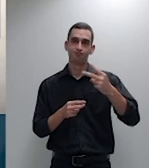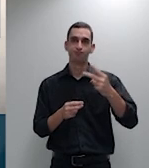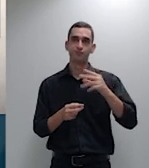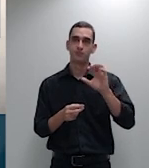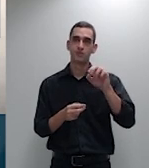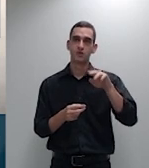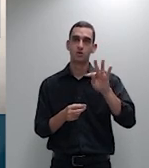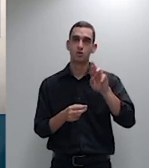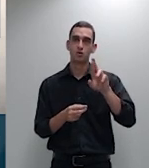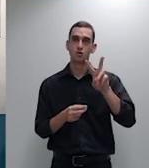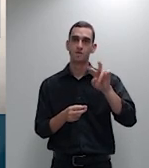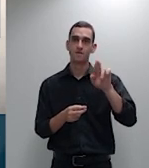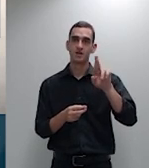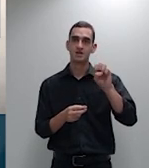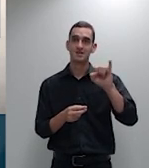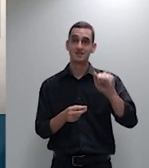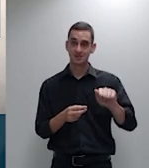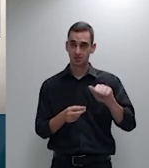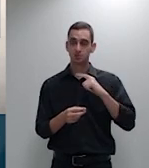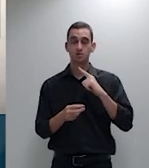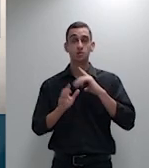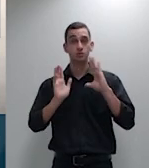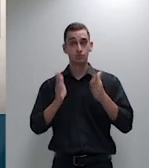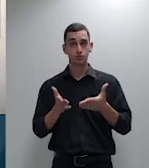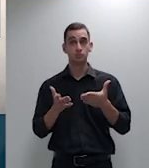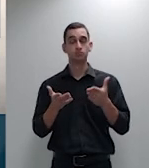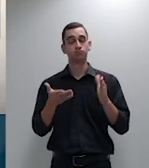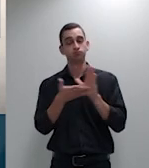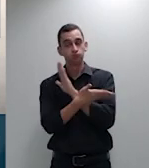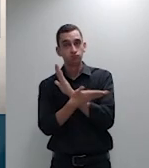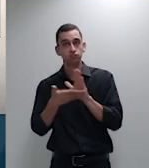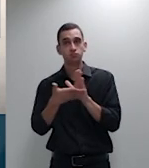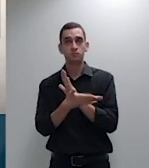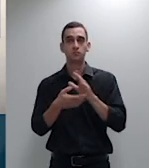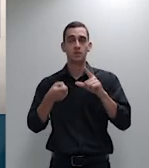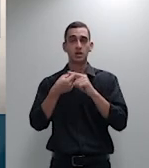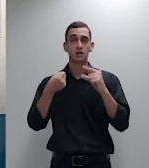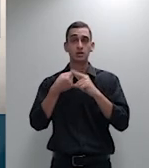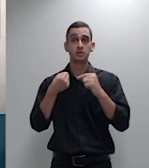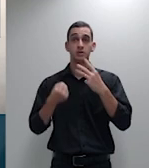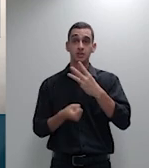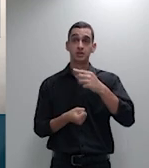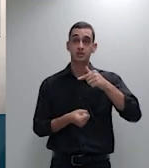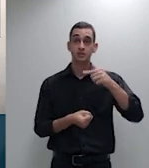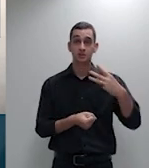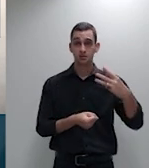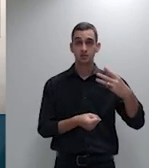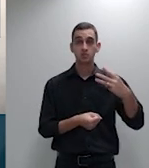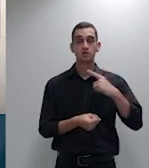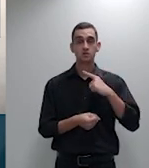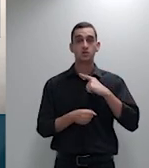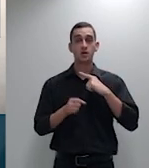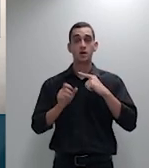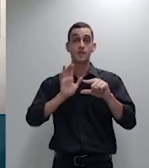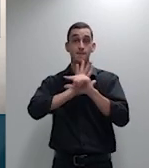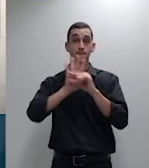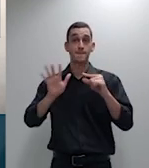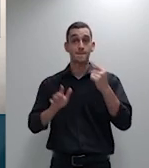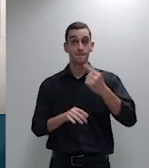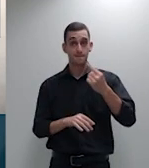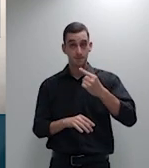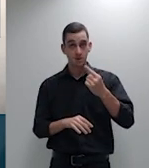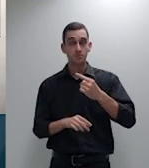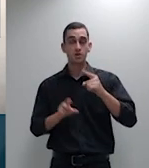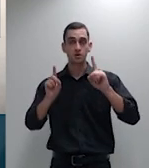uma vez que conforme o artigo 373 parágrafo primeiro do atual código de processo civil